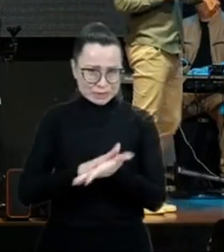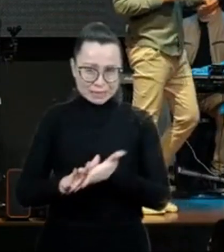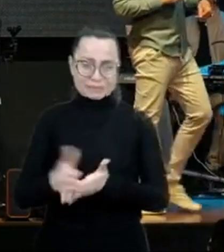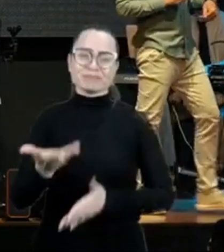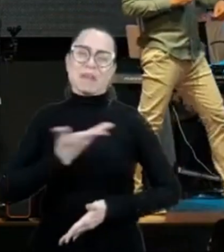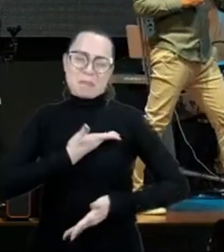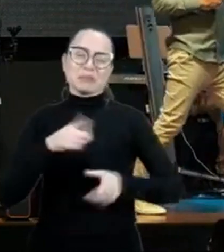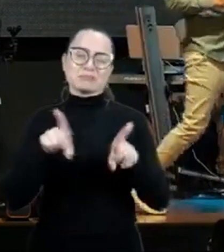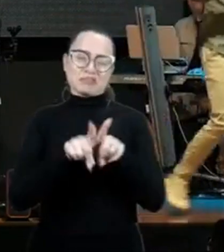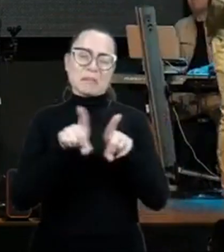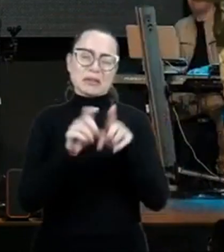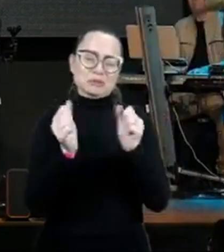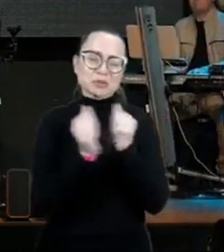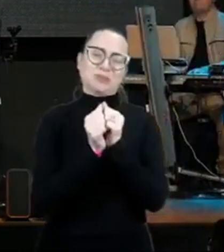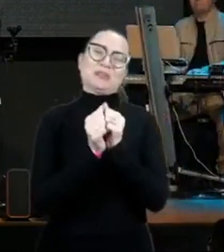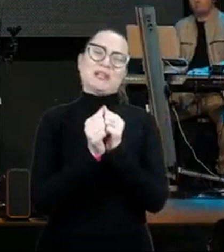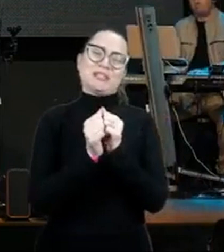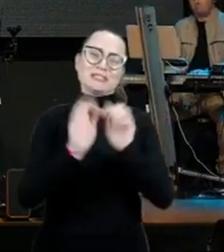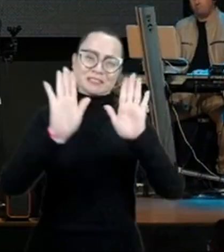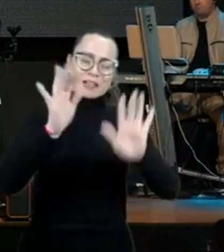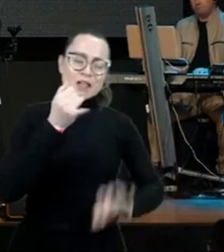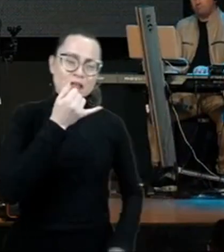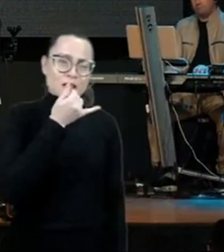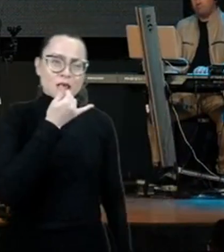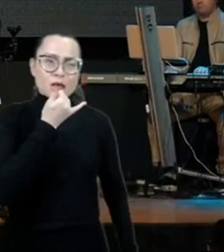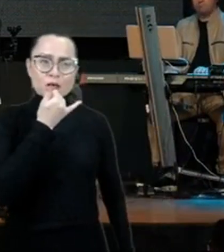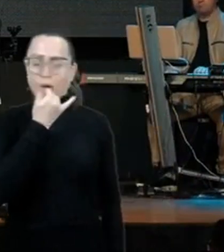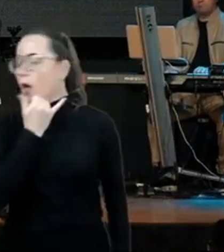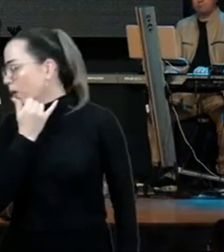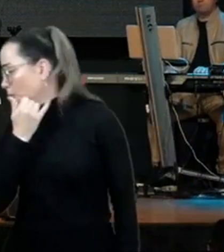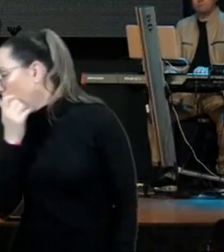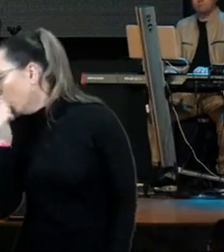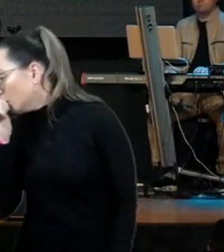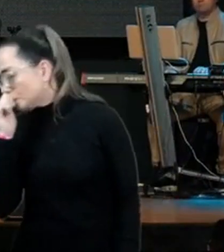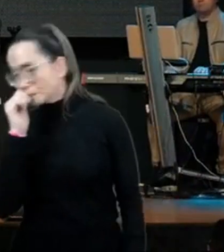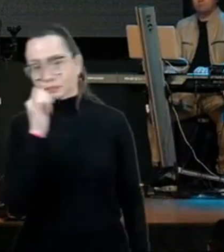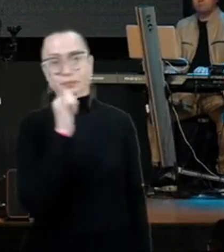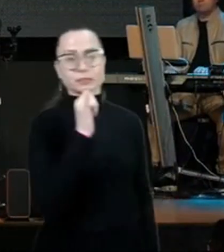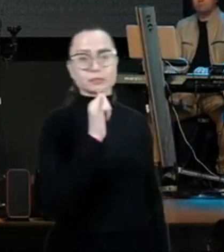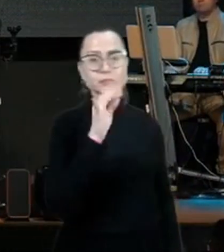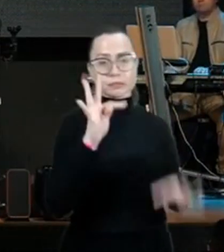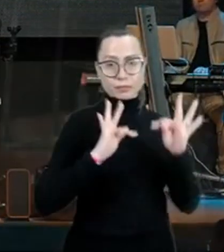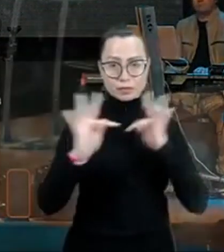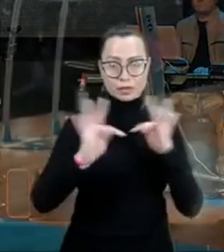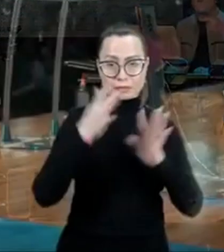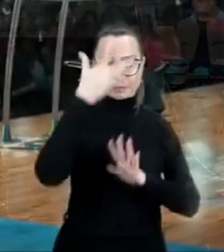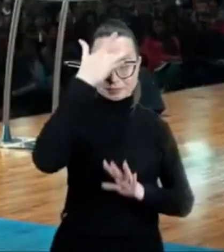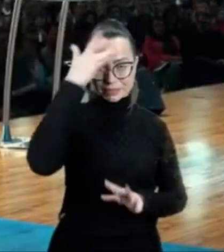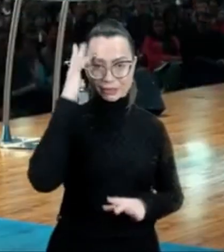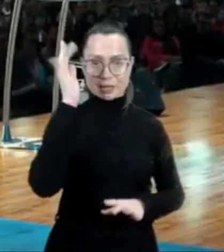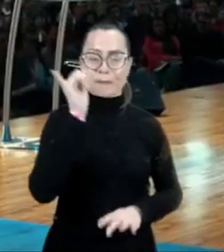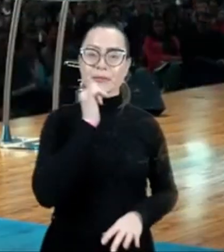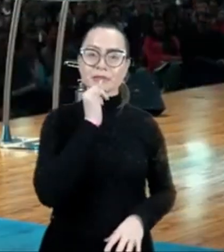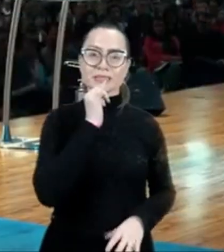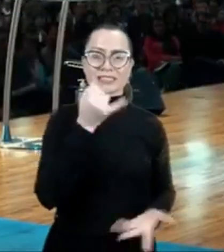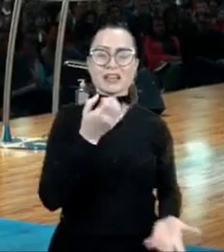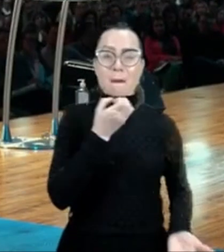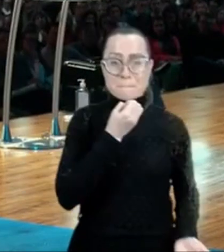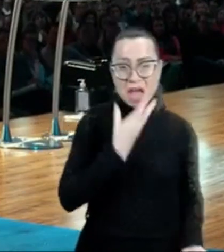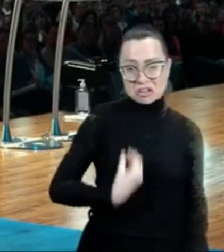Titos são pessoas que quando você está bem na foto, ele está na foto com você, mas quando você está mal na foto, ele também está na foto com você,